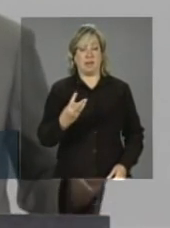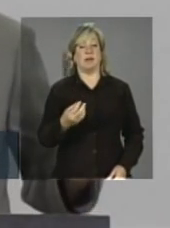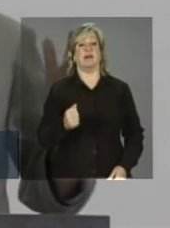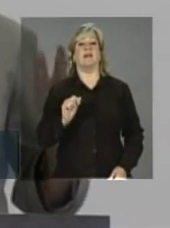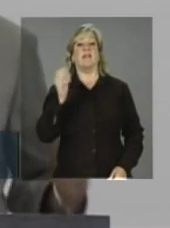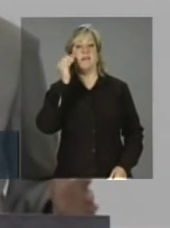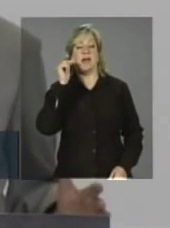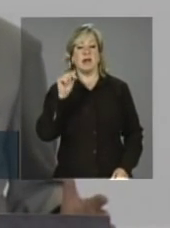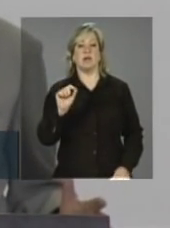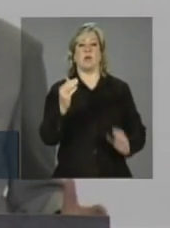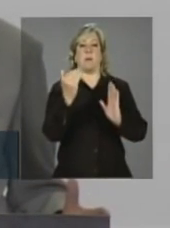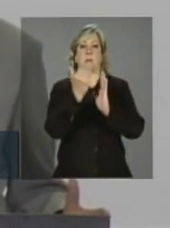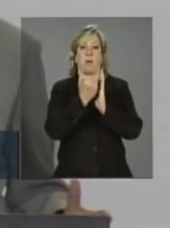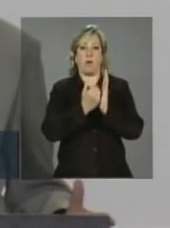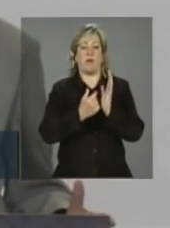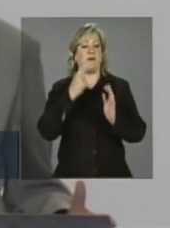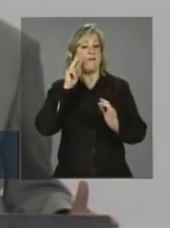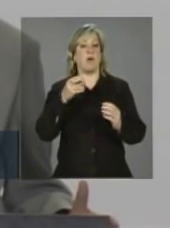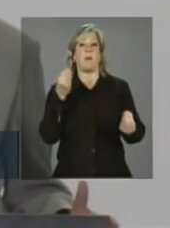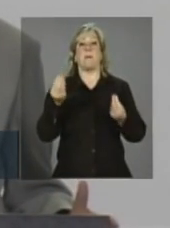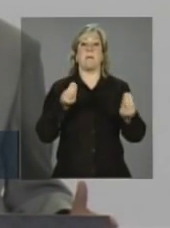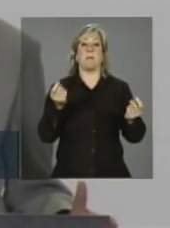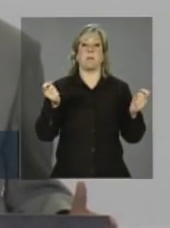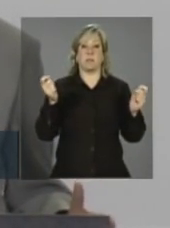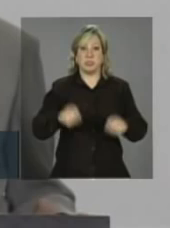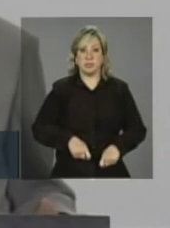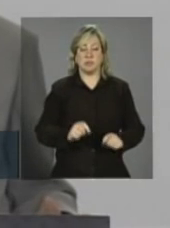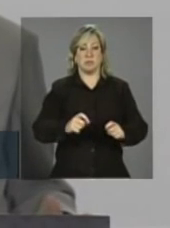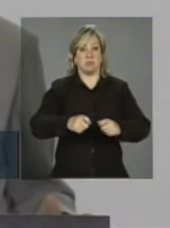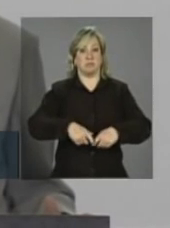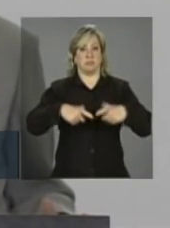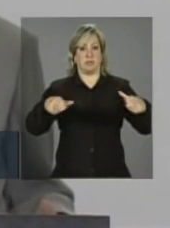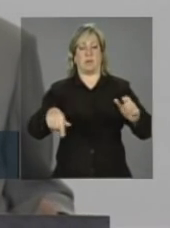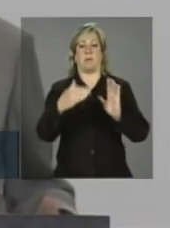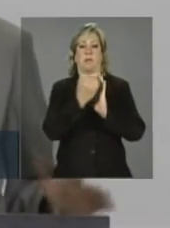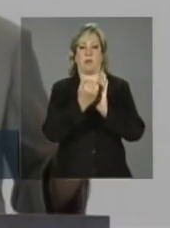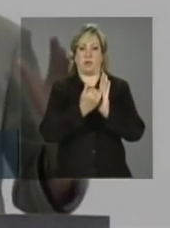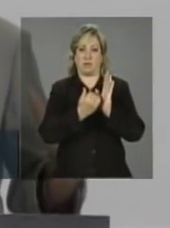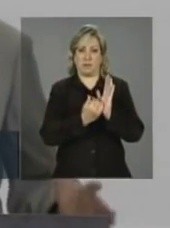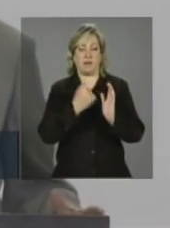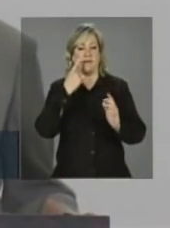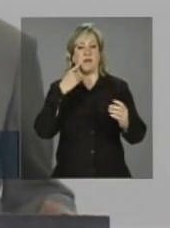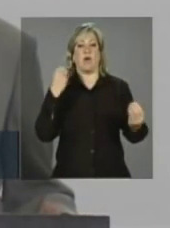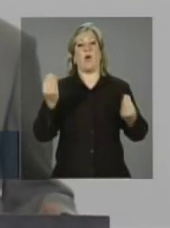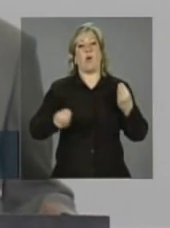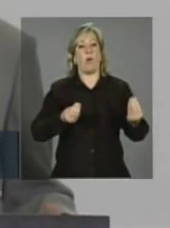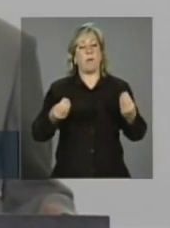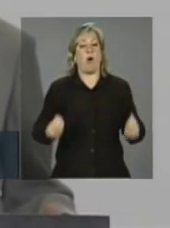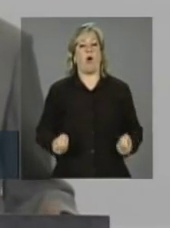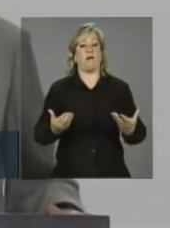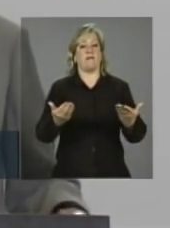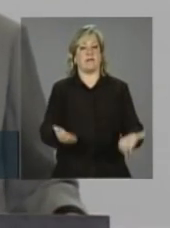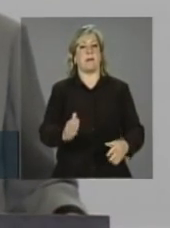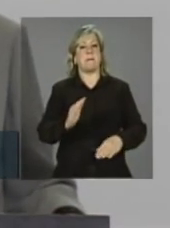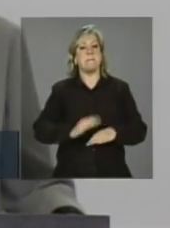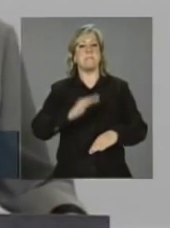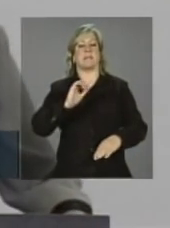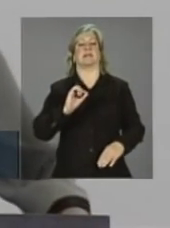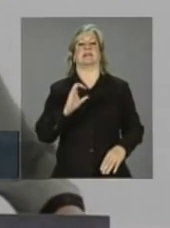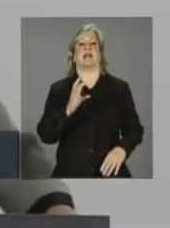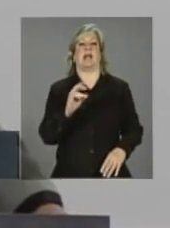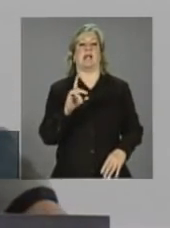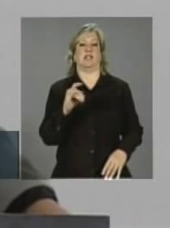programa olhar a possibilidade dele ser expandido olhar a possibilidade de ofertar mais créditos e